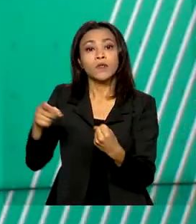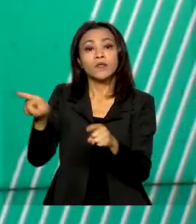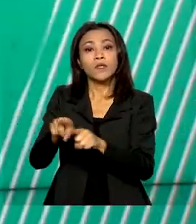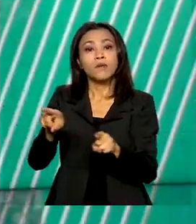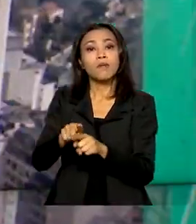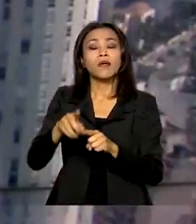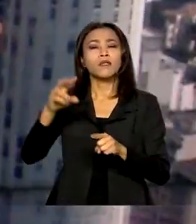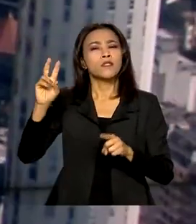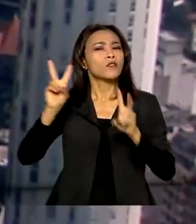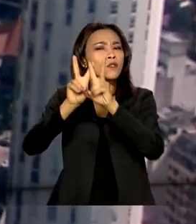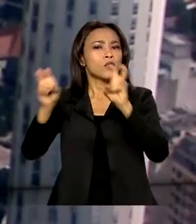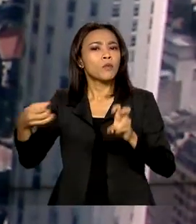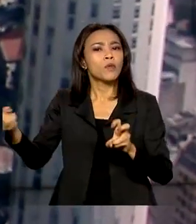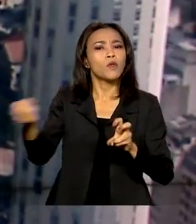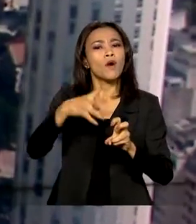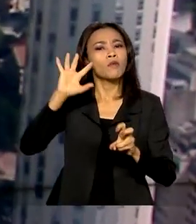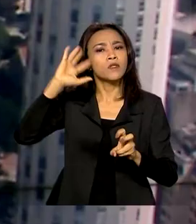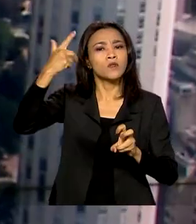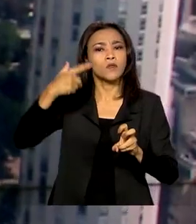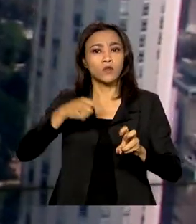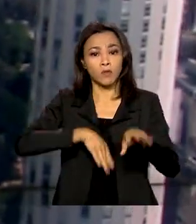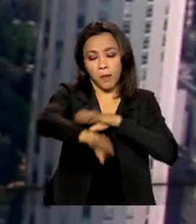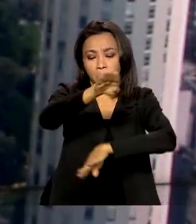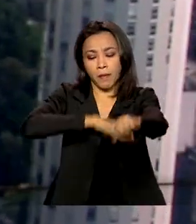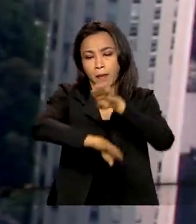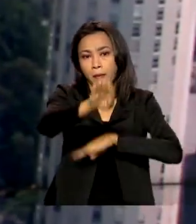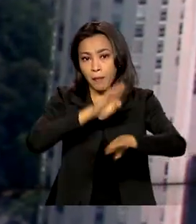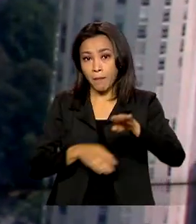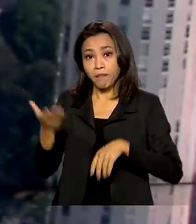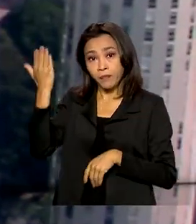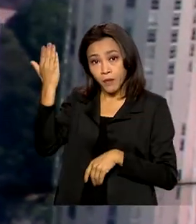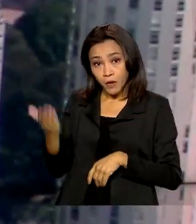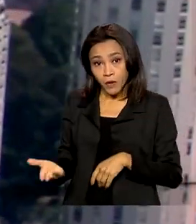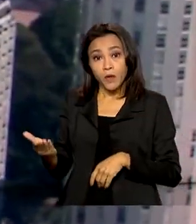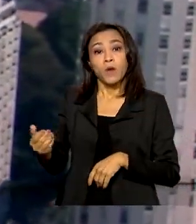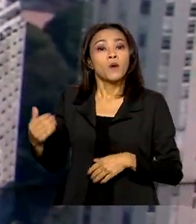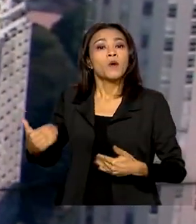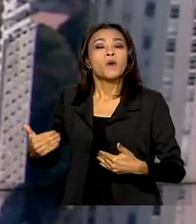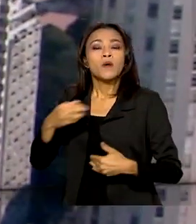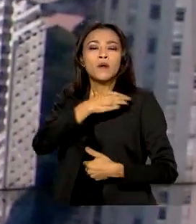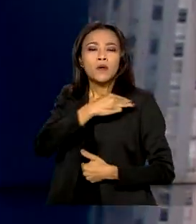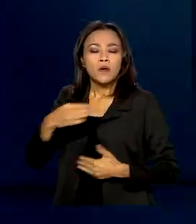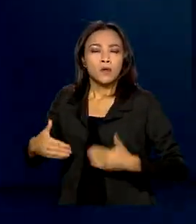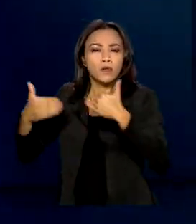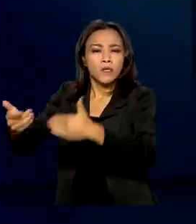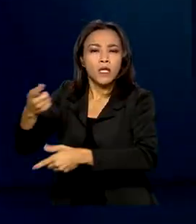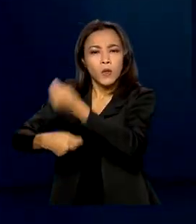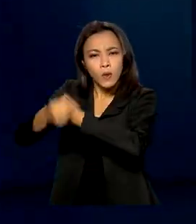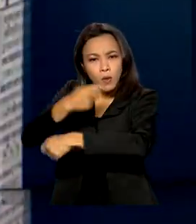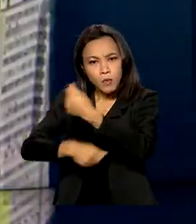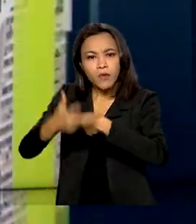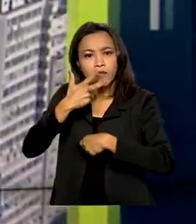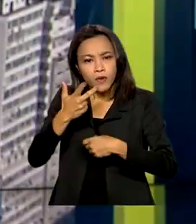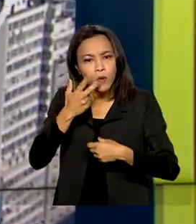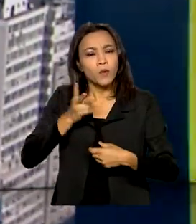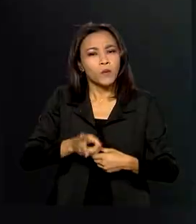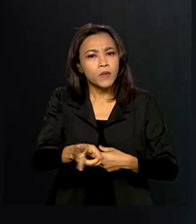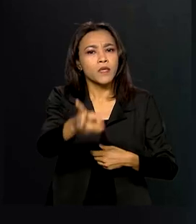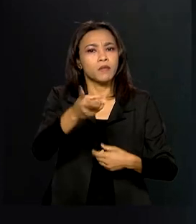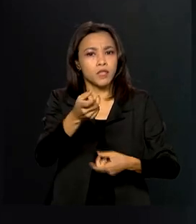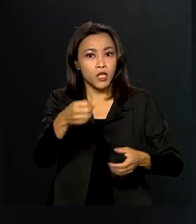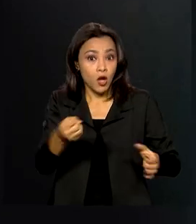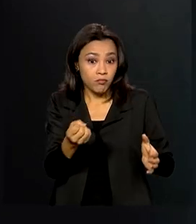a mobilidade brasileira, o ministro da Economia voltou a destacar o potencial do país de crescimento e geração de renda.